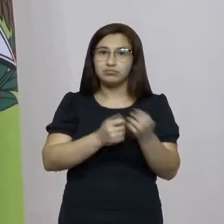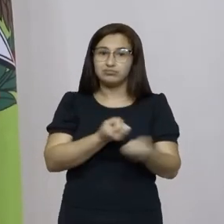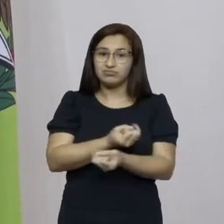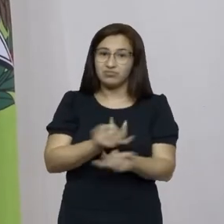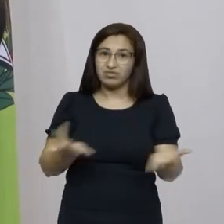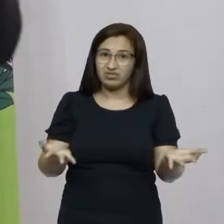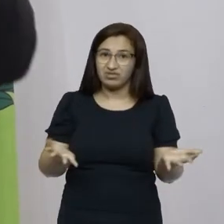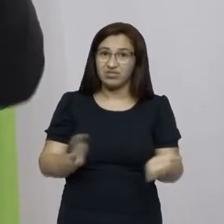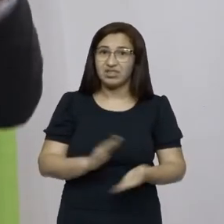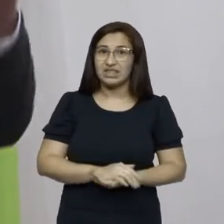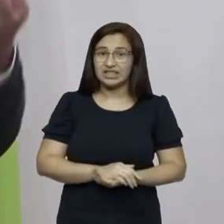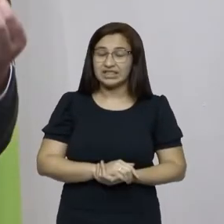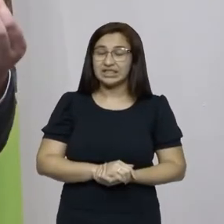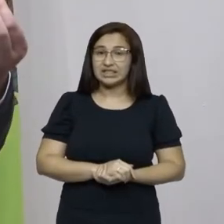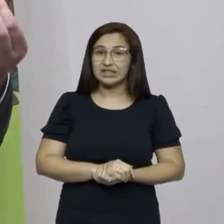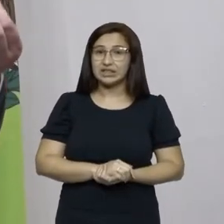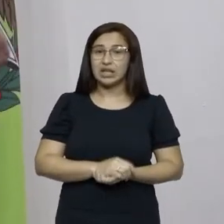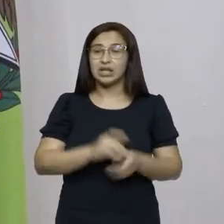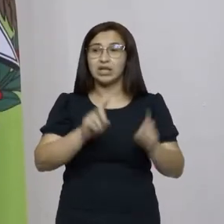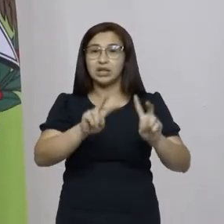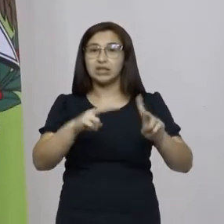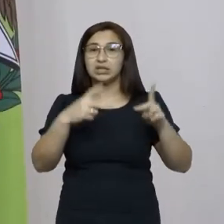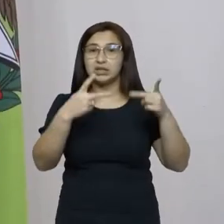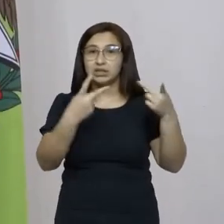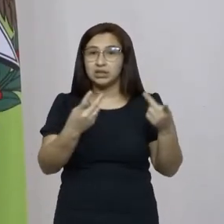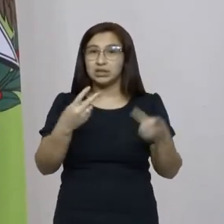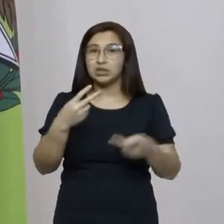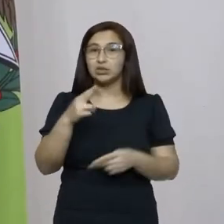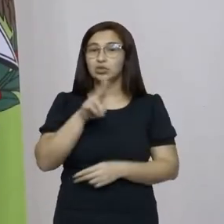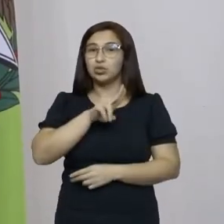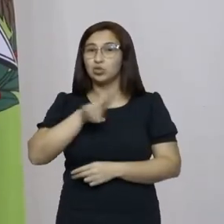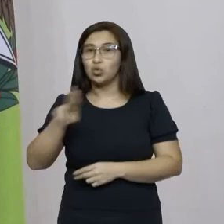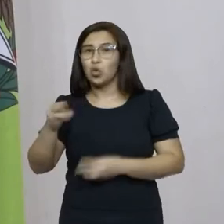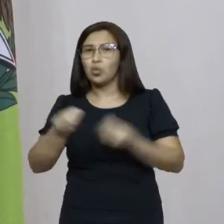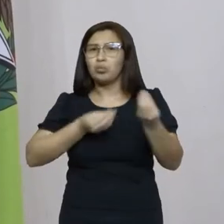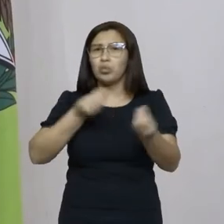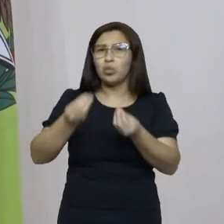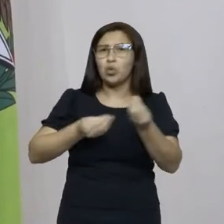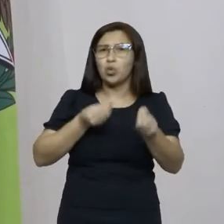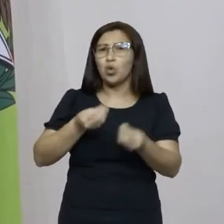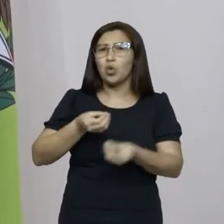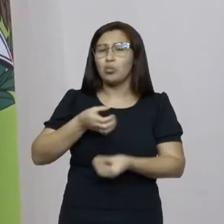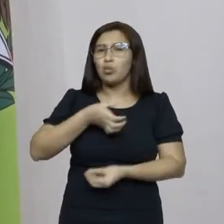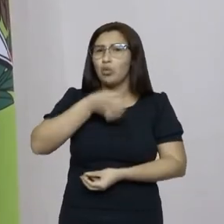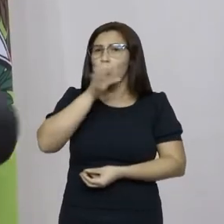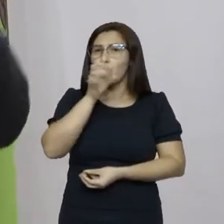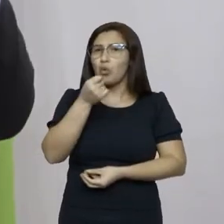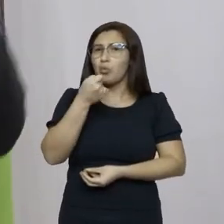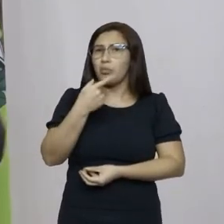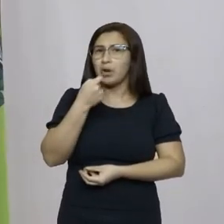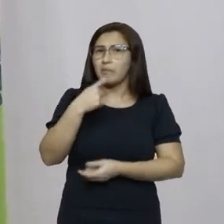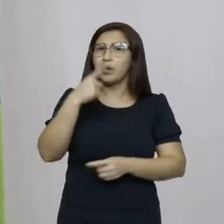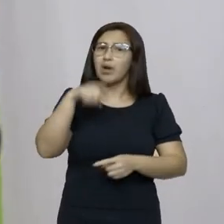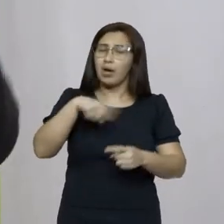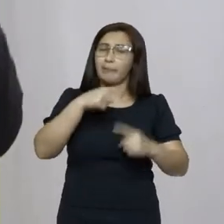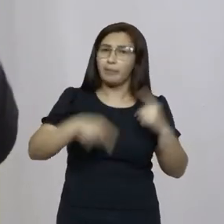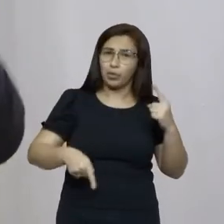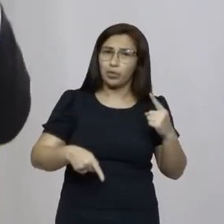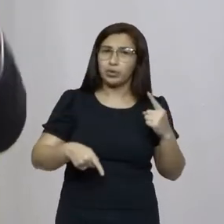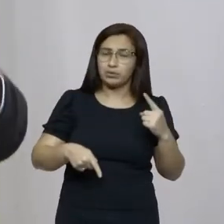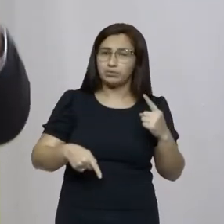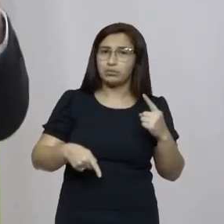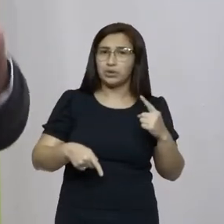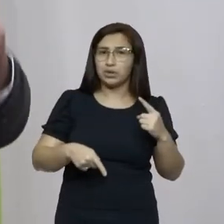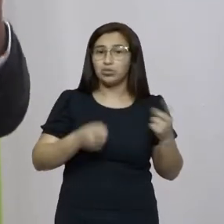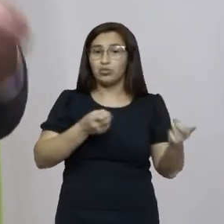e o nome do medicamento e como tomar o medicamento de um remédio que é proibido e só